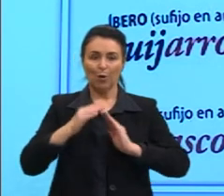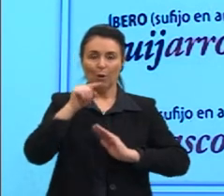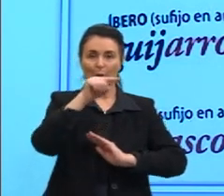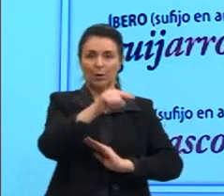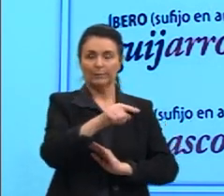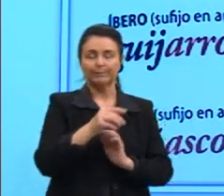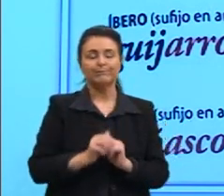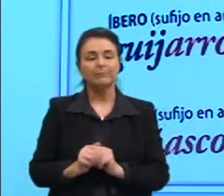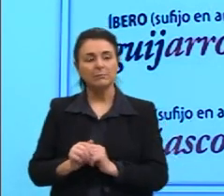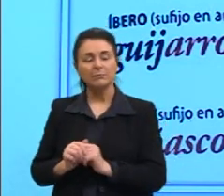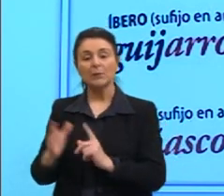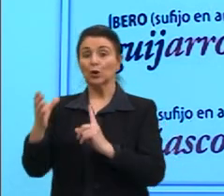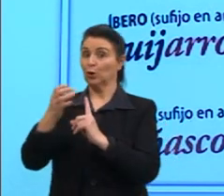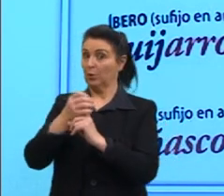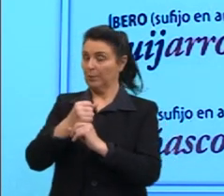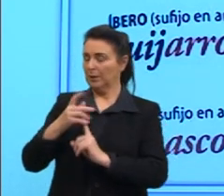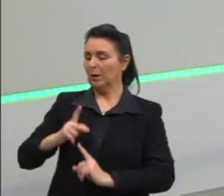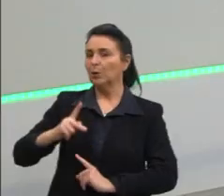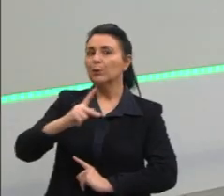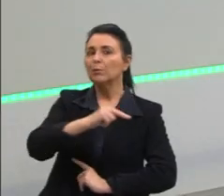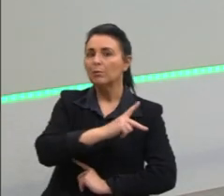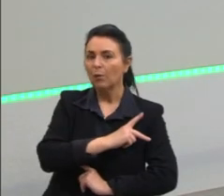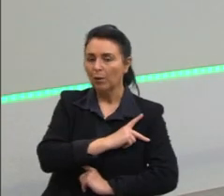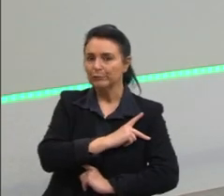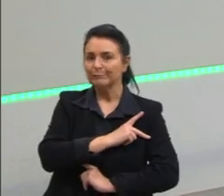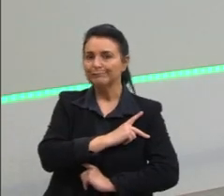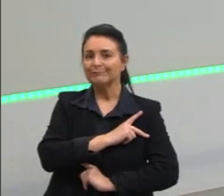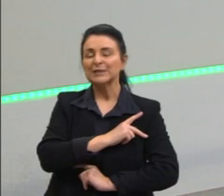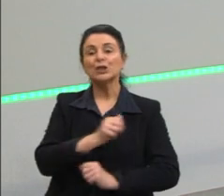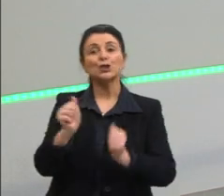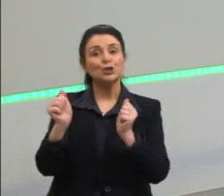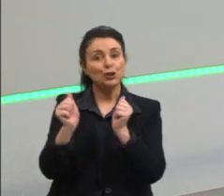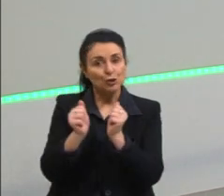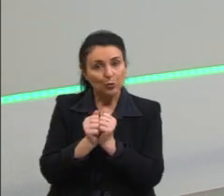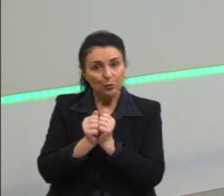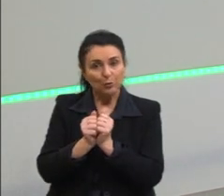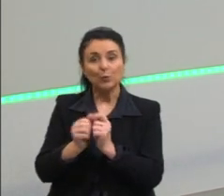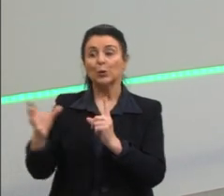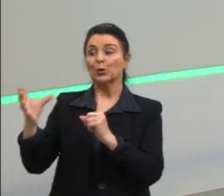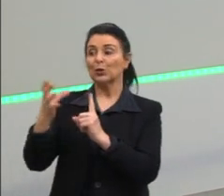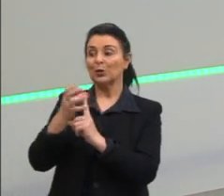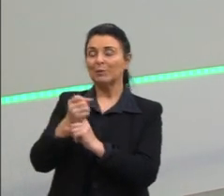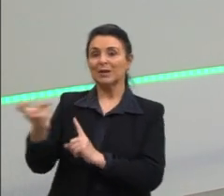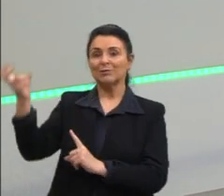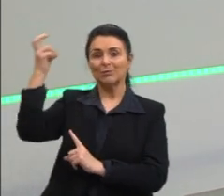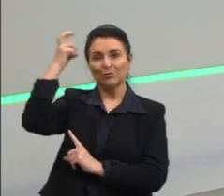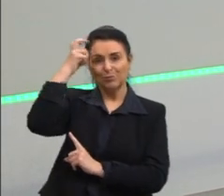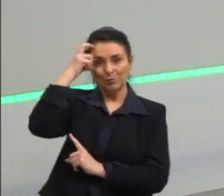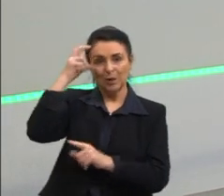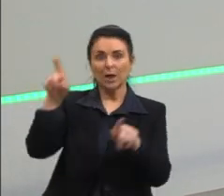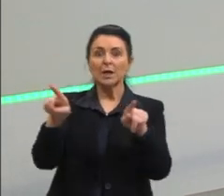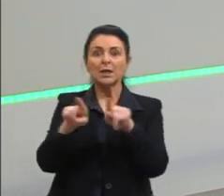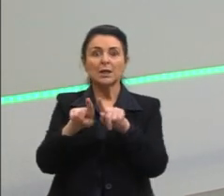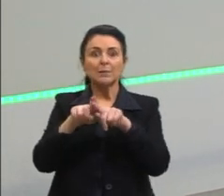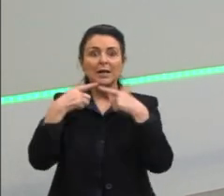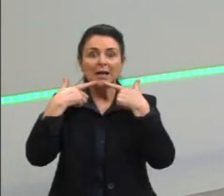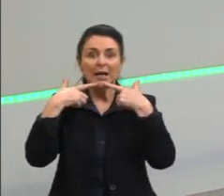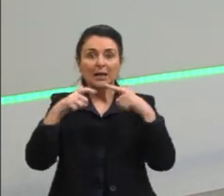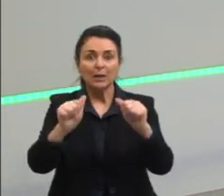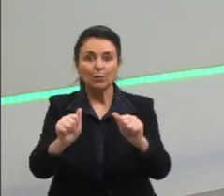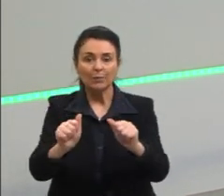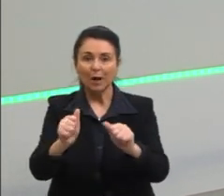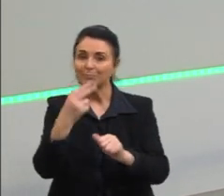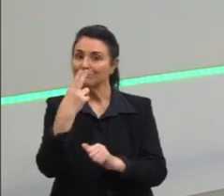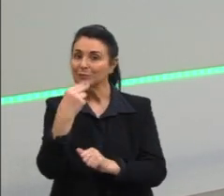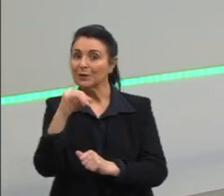povos, vão trazer a cultura e vão trazer também o idioma romano e impor